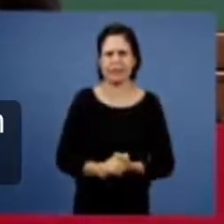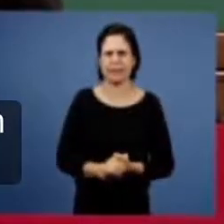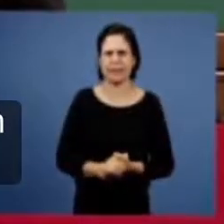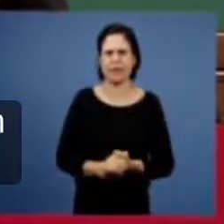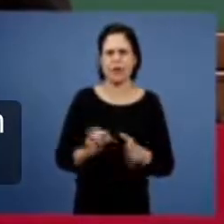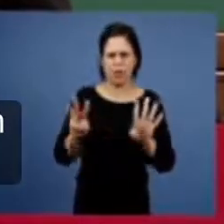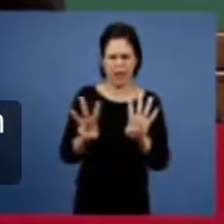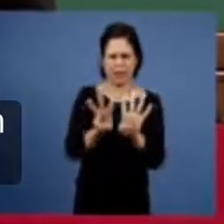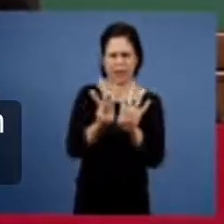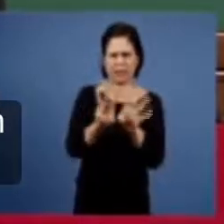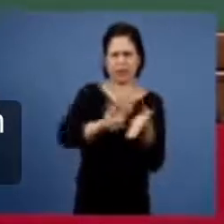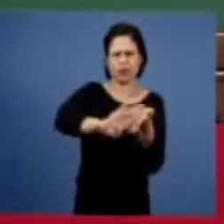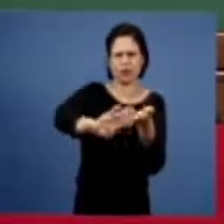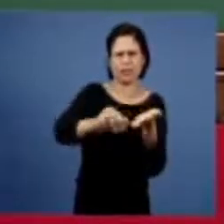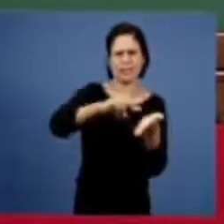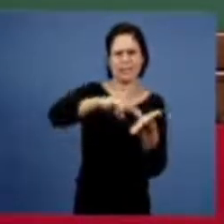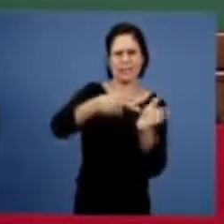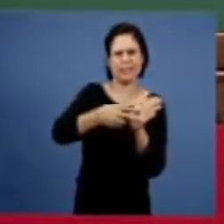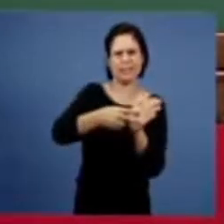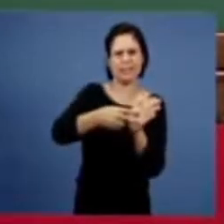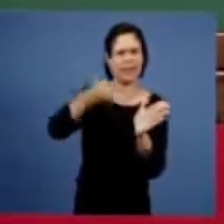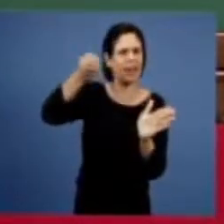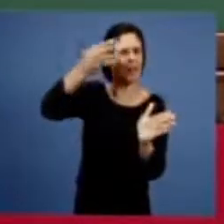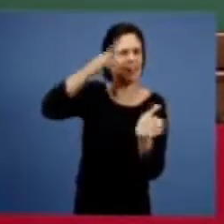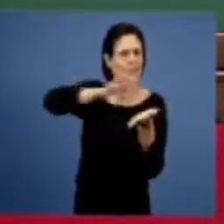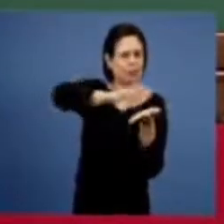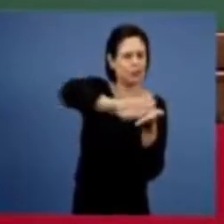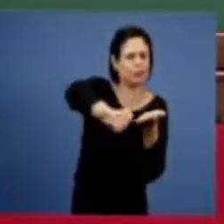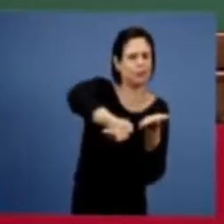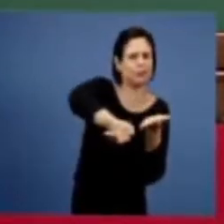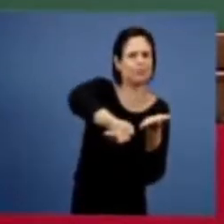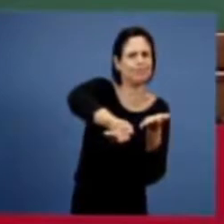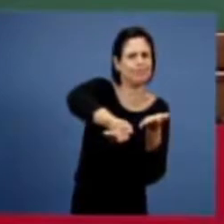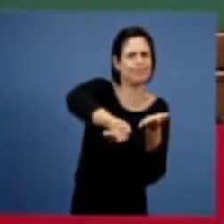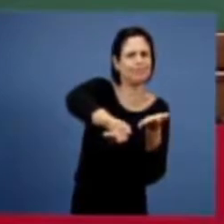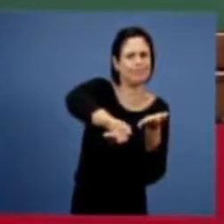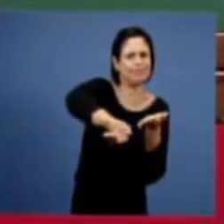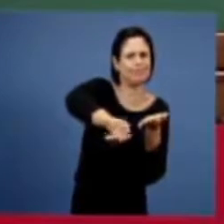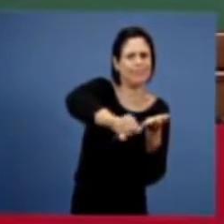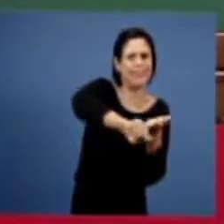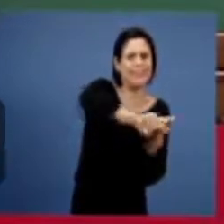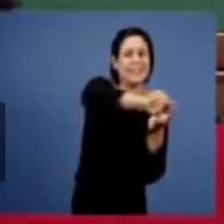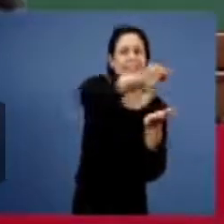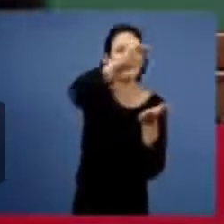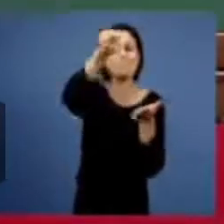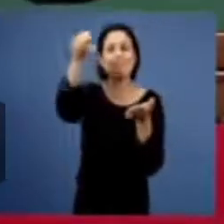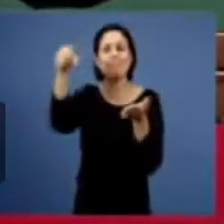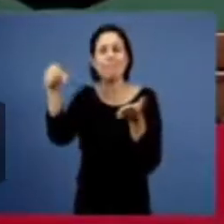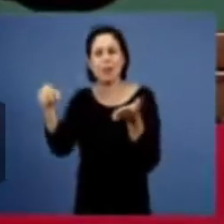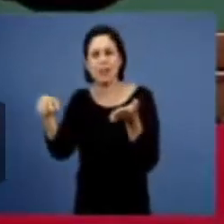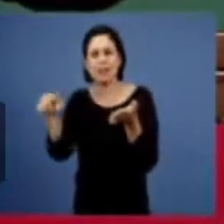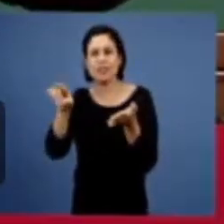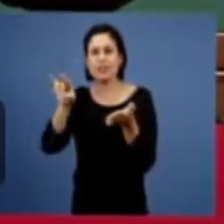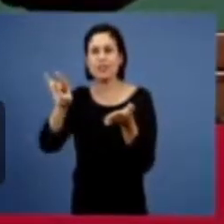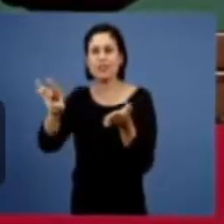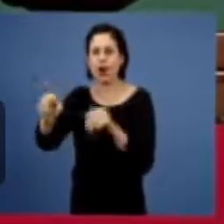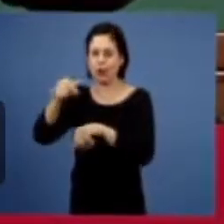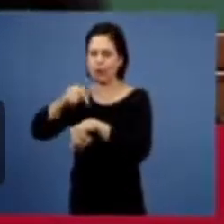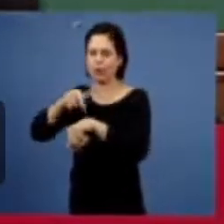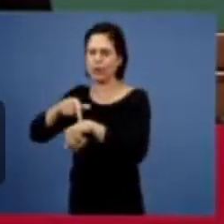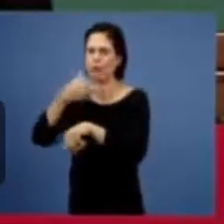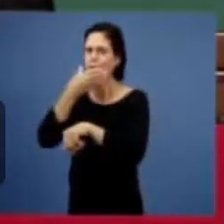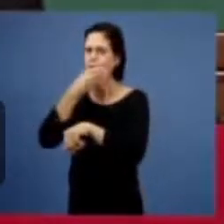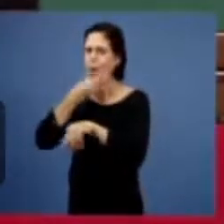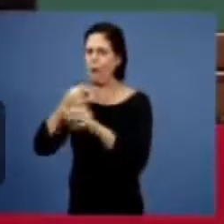castiçal foi tirado e agora só vai aparecer o castiçal depois quando Lutero abre